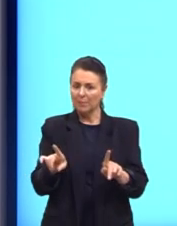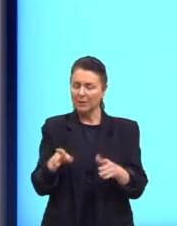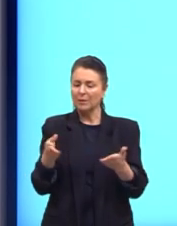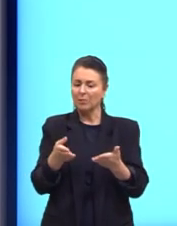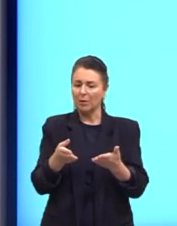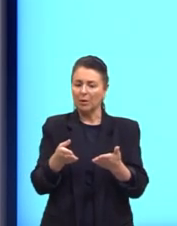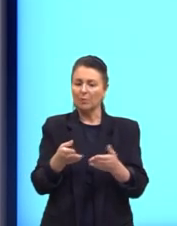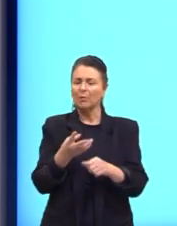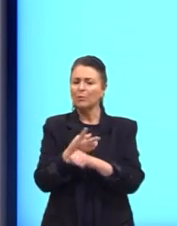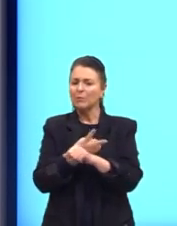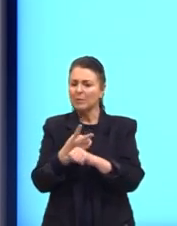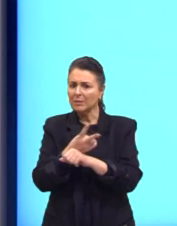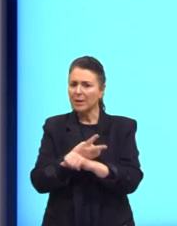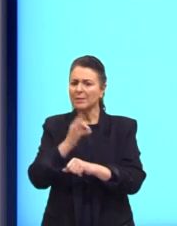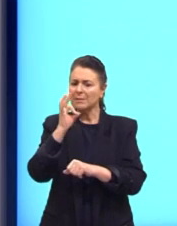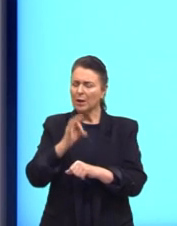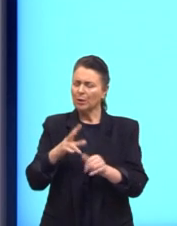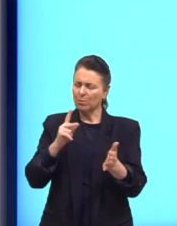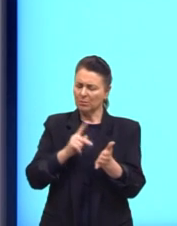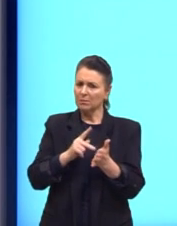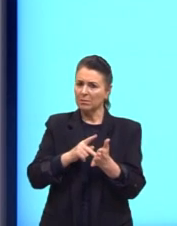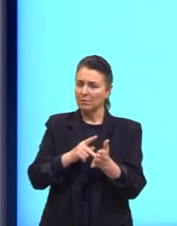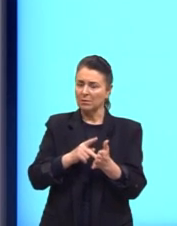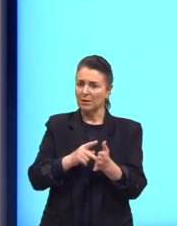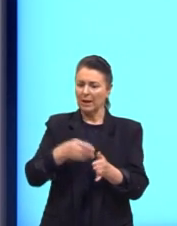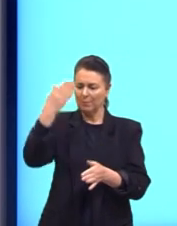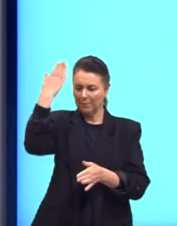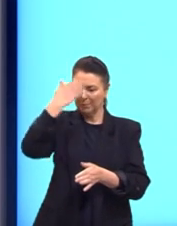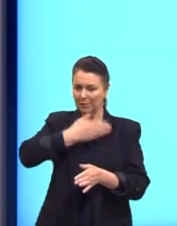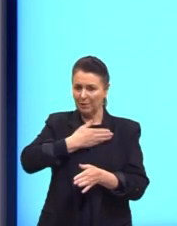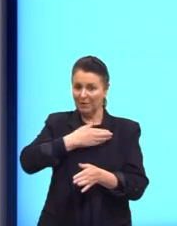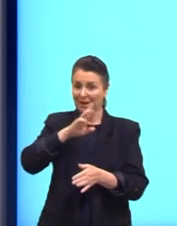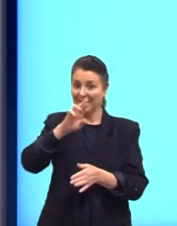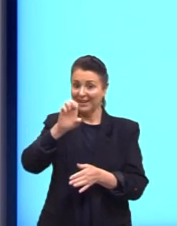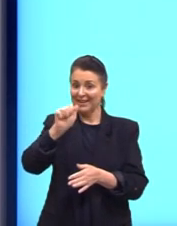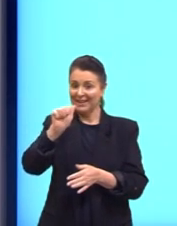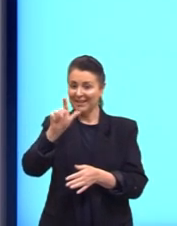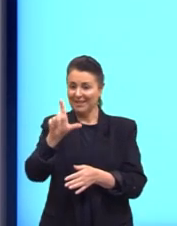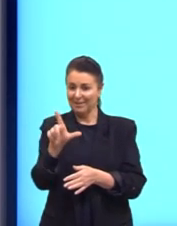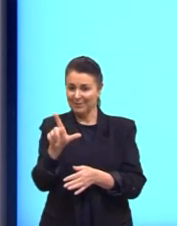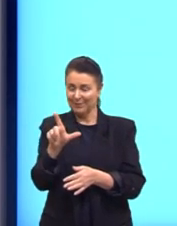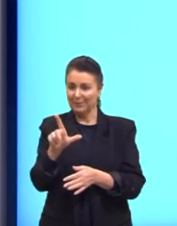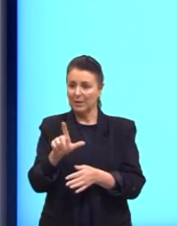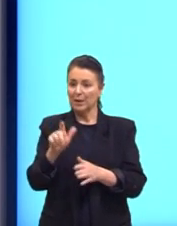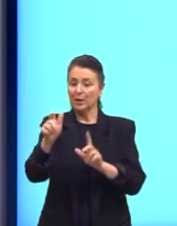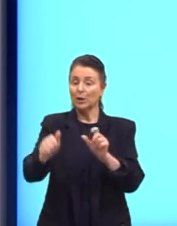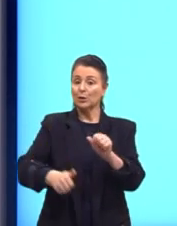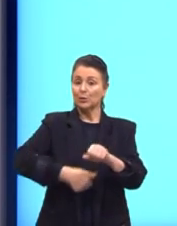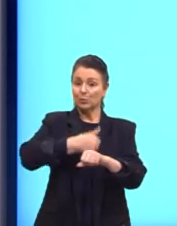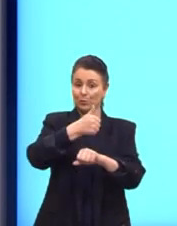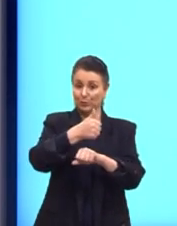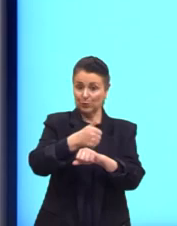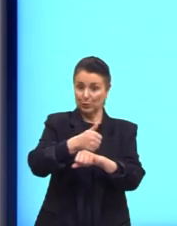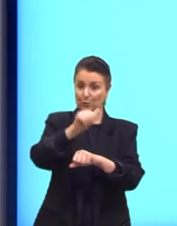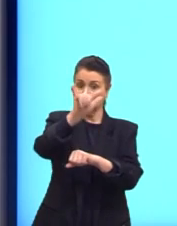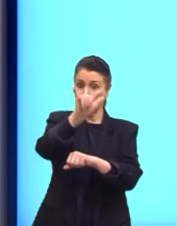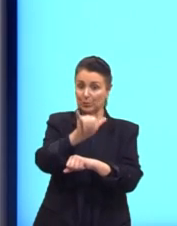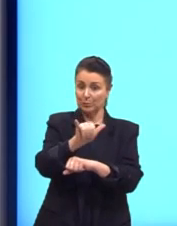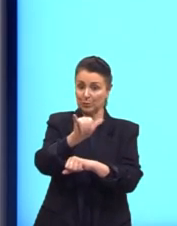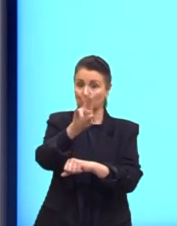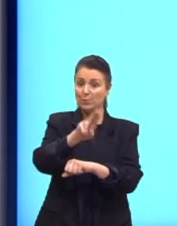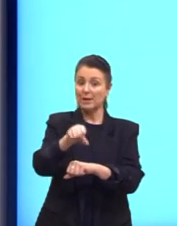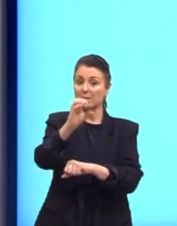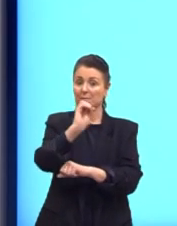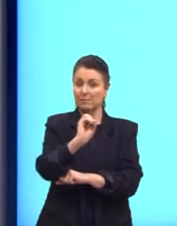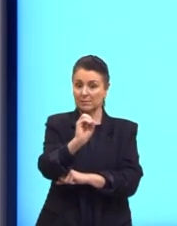gente verificar. Como é que eu fiz isso para chegar na raiz? Nós vamos substituir o Y por 0, né?